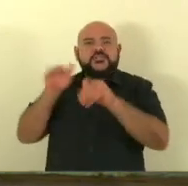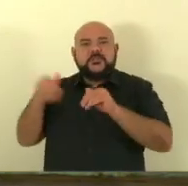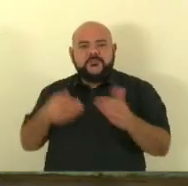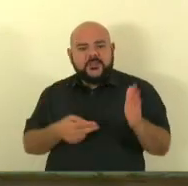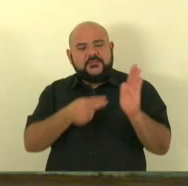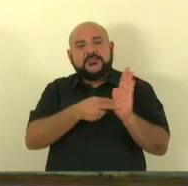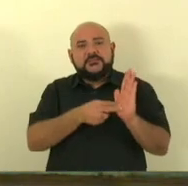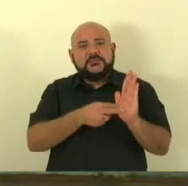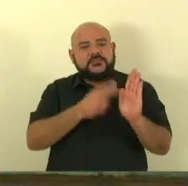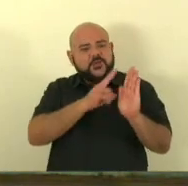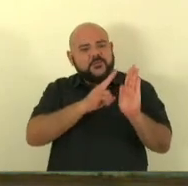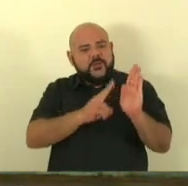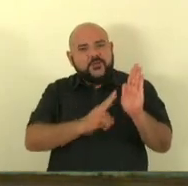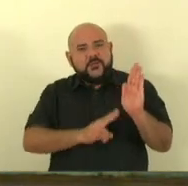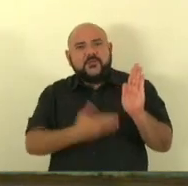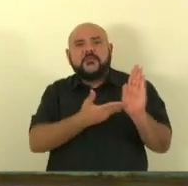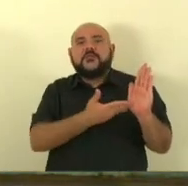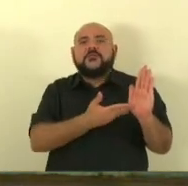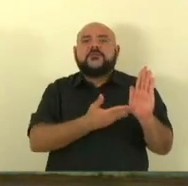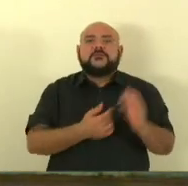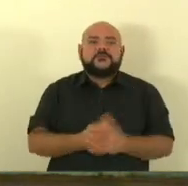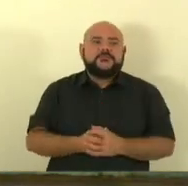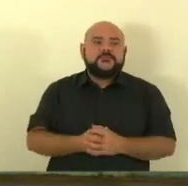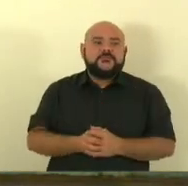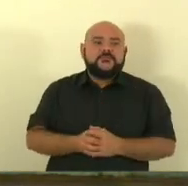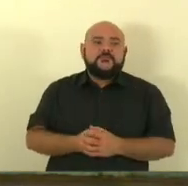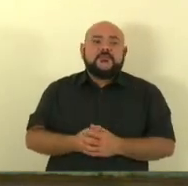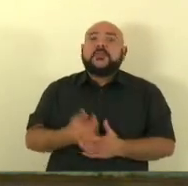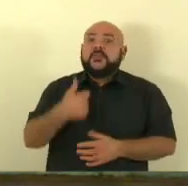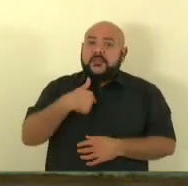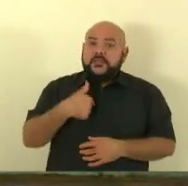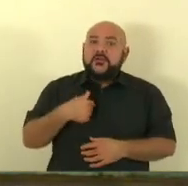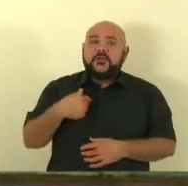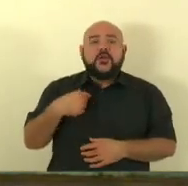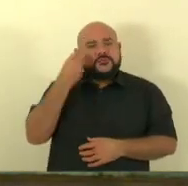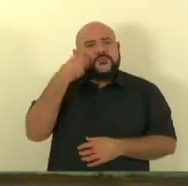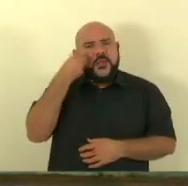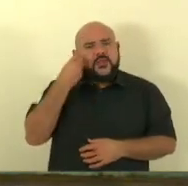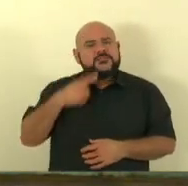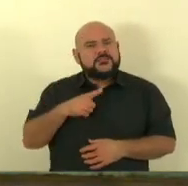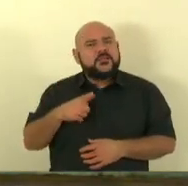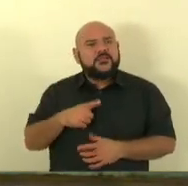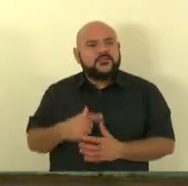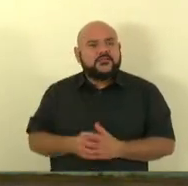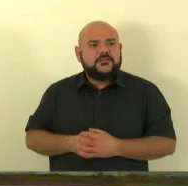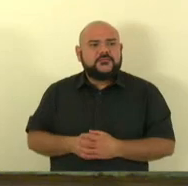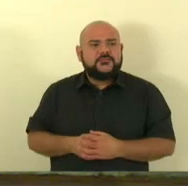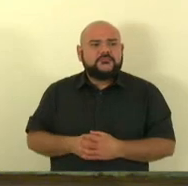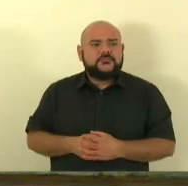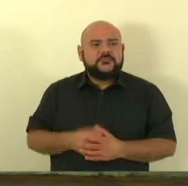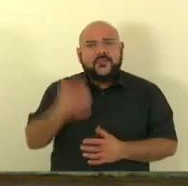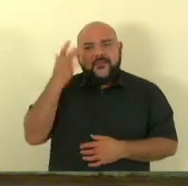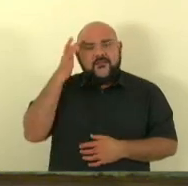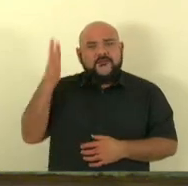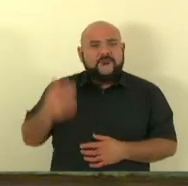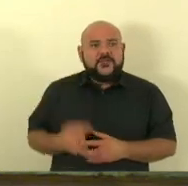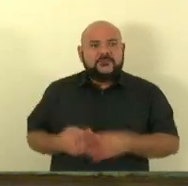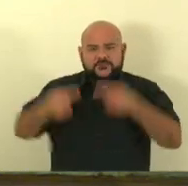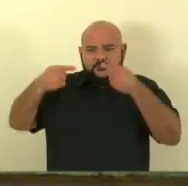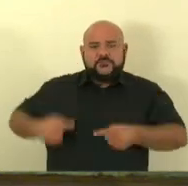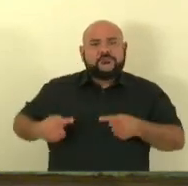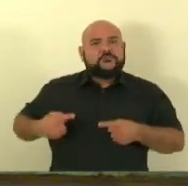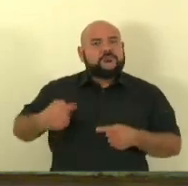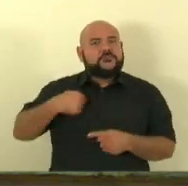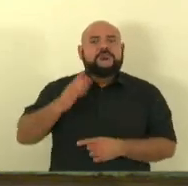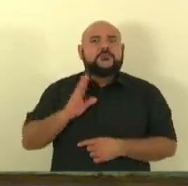isso resolve e quem está falando aqui é um deputado que tem 10 mandatos e não é fácil disputar comigo não o que é disputar comigo aqui é